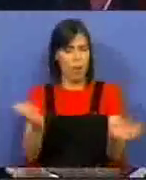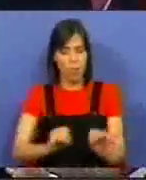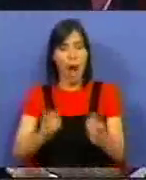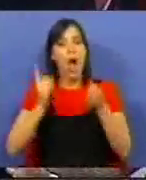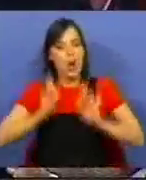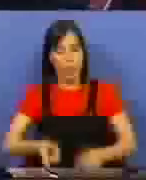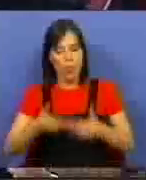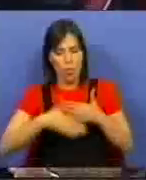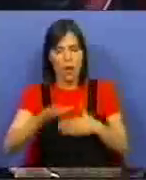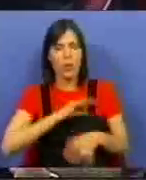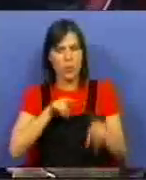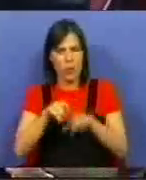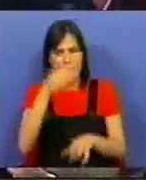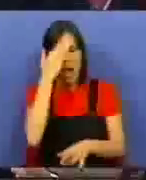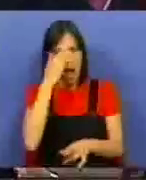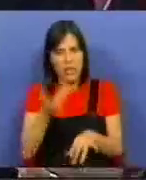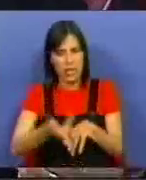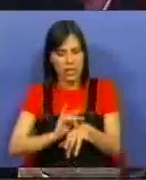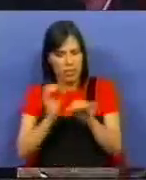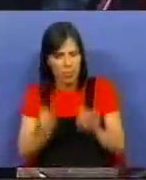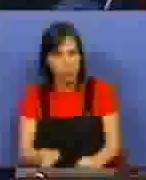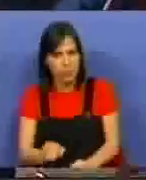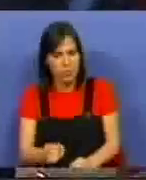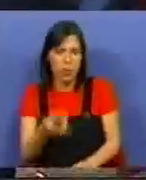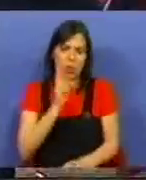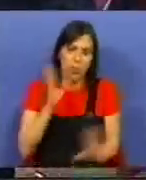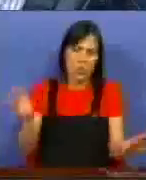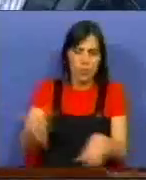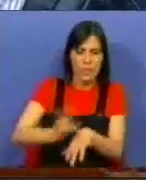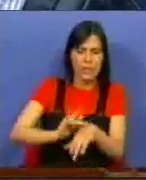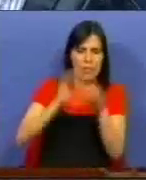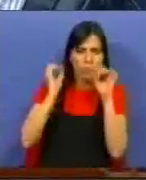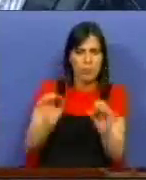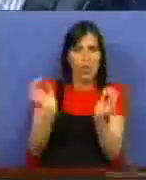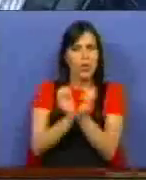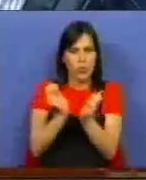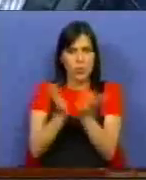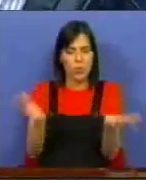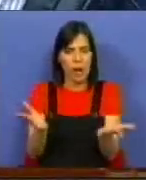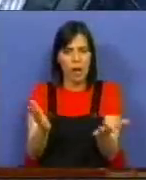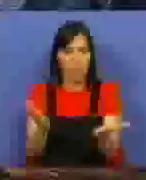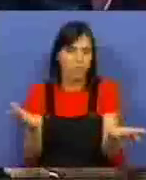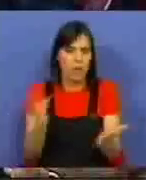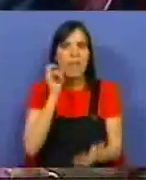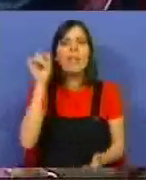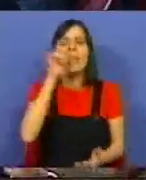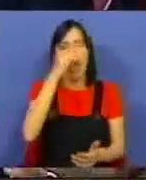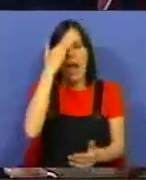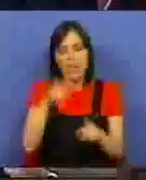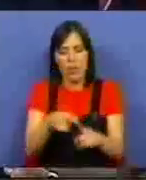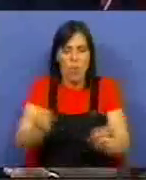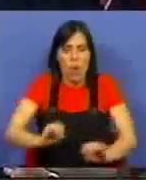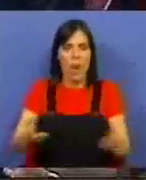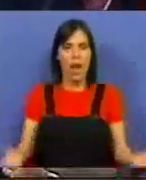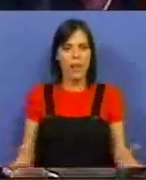Passam a ter. O Sr. Deputado acha que isto é insensibilidade social? Desculpe, insensibilidade social é, vem por vem, daqueles que acham que isto não é